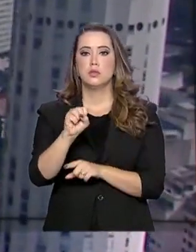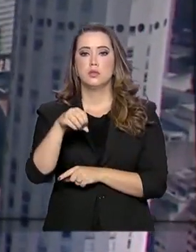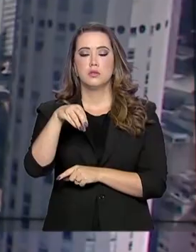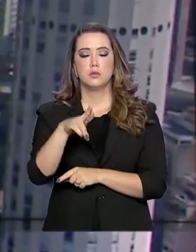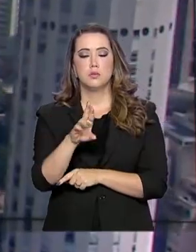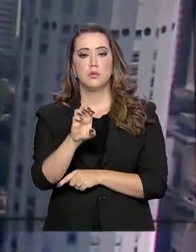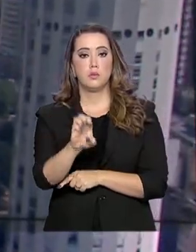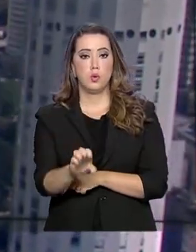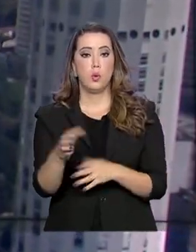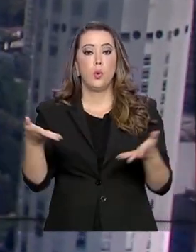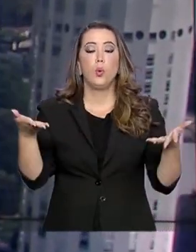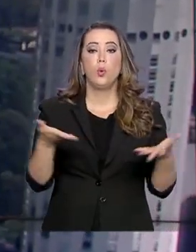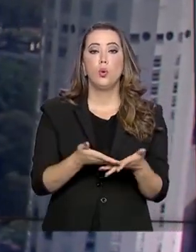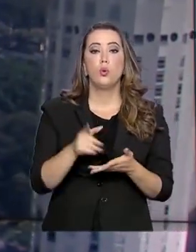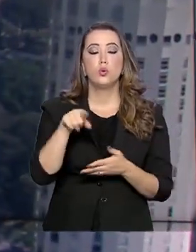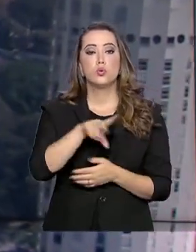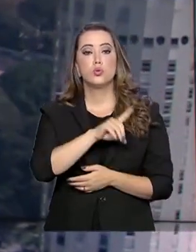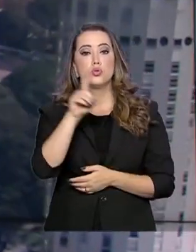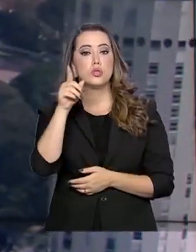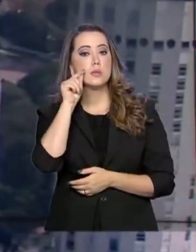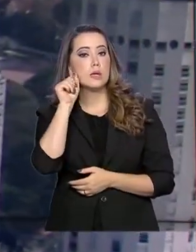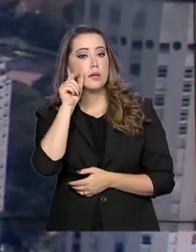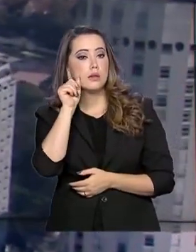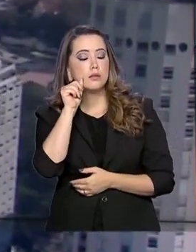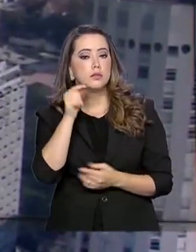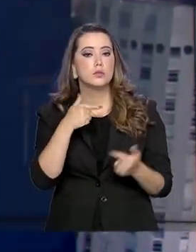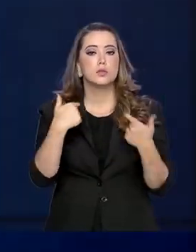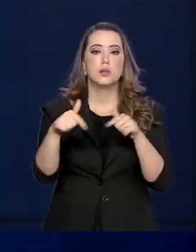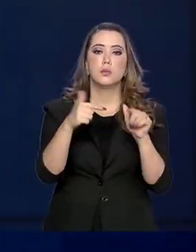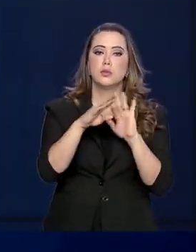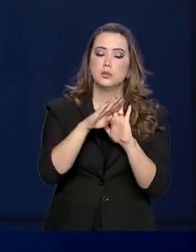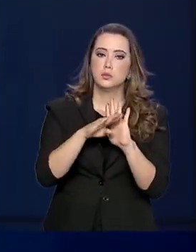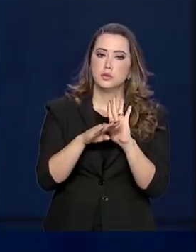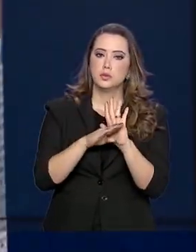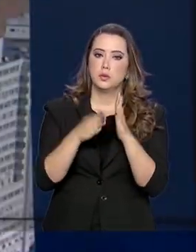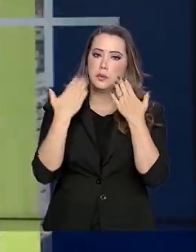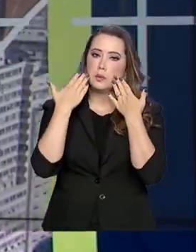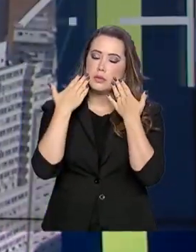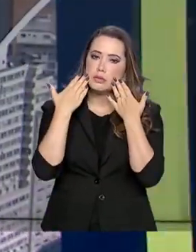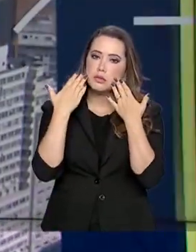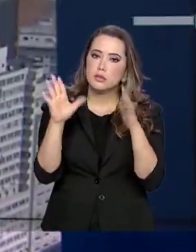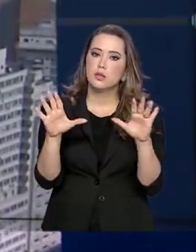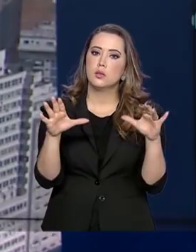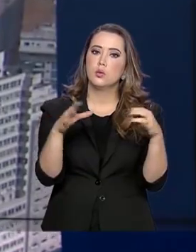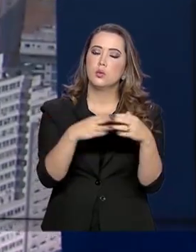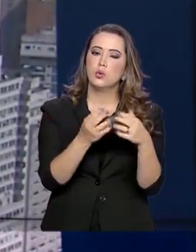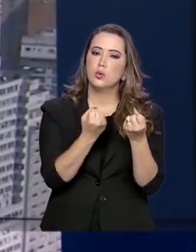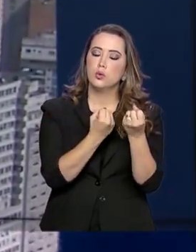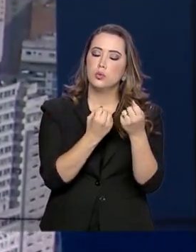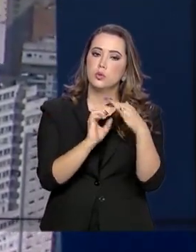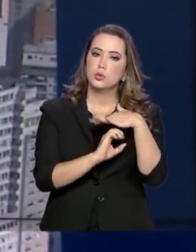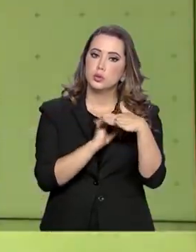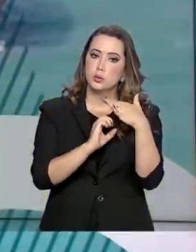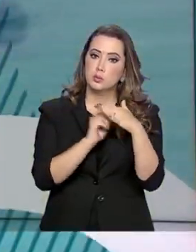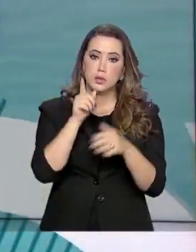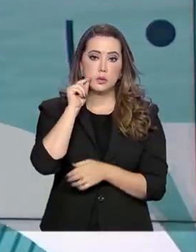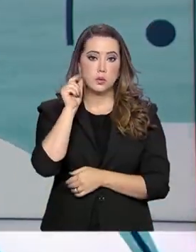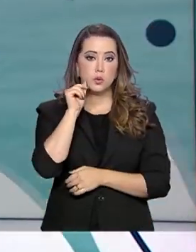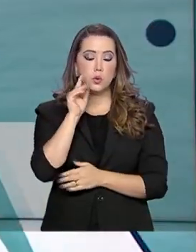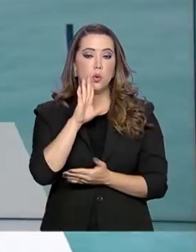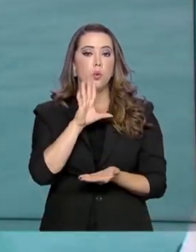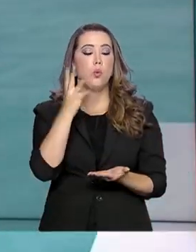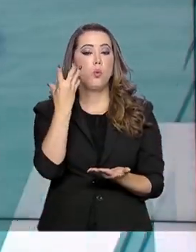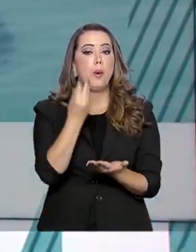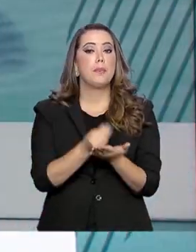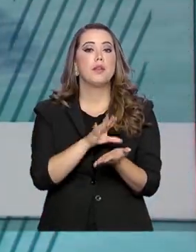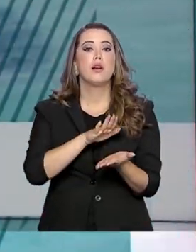SEBRAE. Hoje, foi a vez do SEARÁ receber as ações do programa. Foi apresentado ao setor produtivo cearense o aplicativo